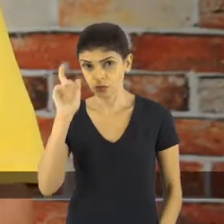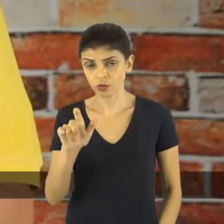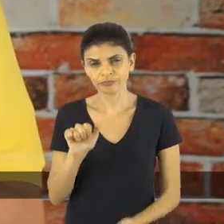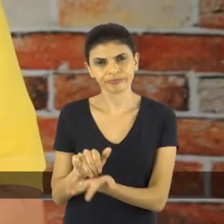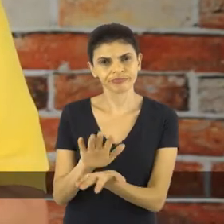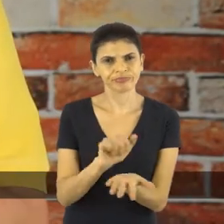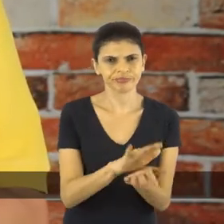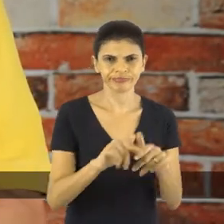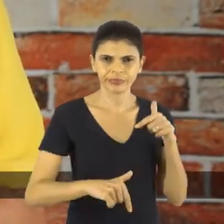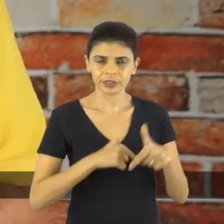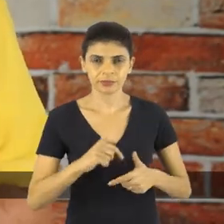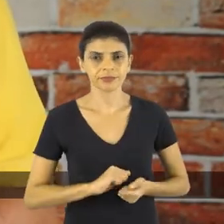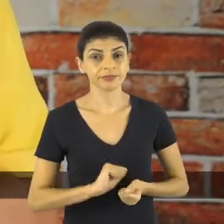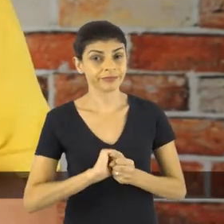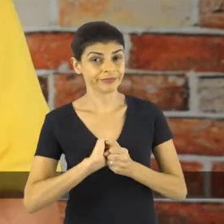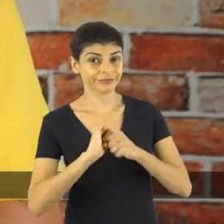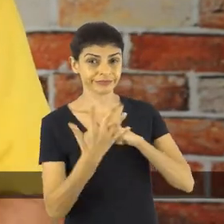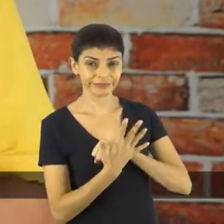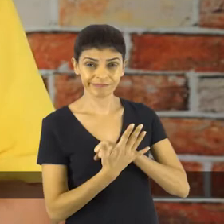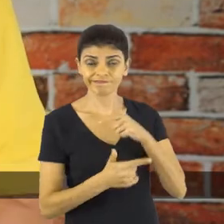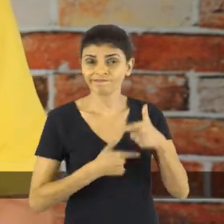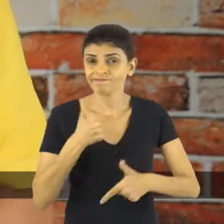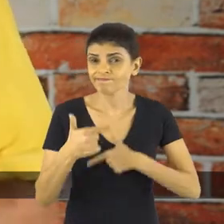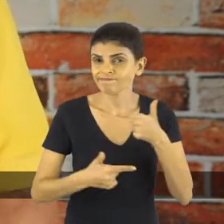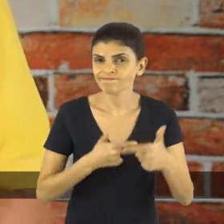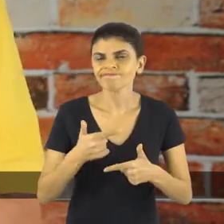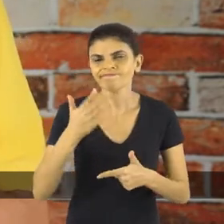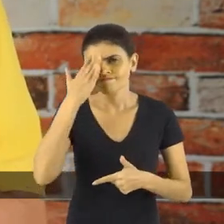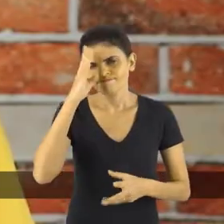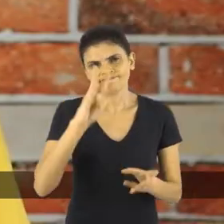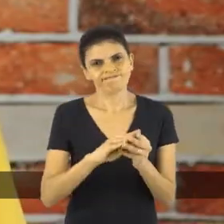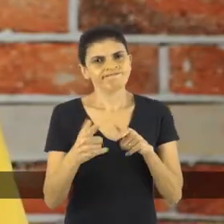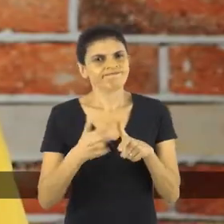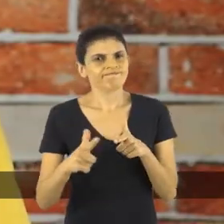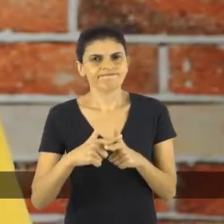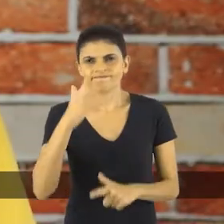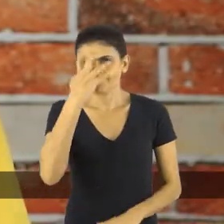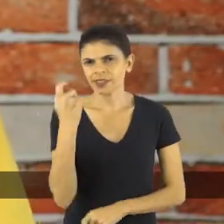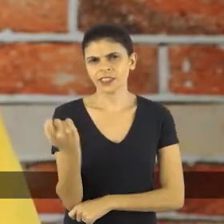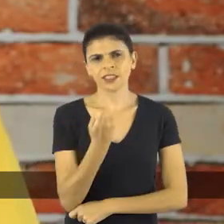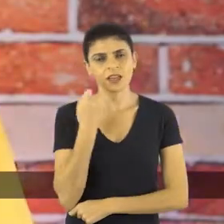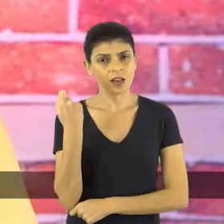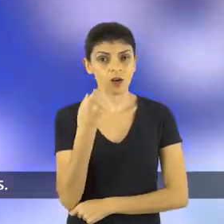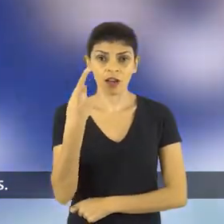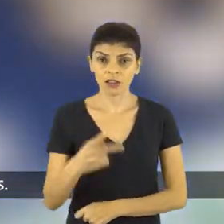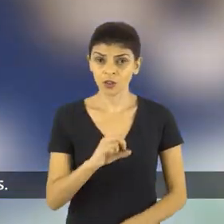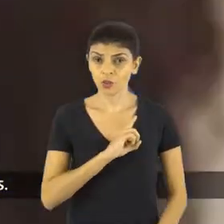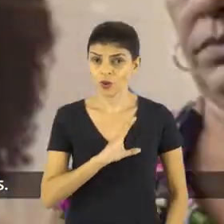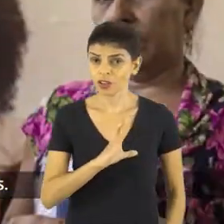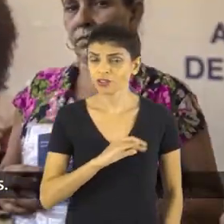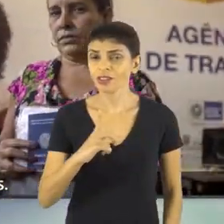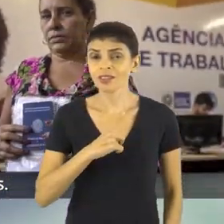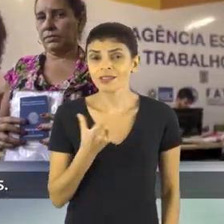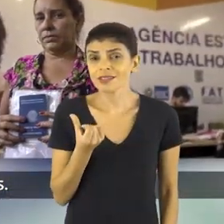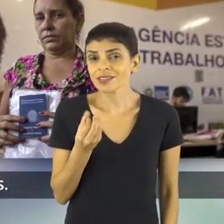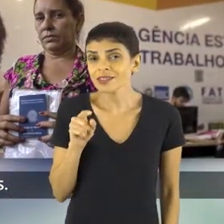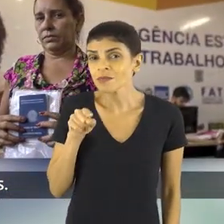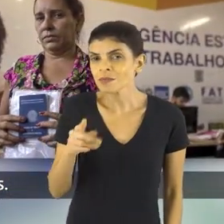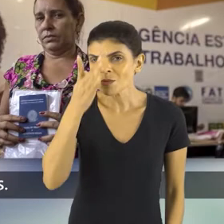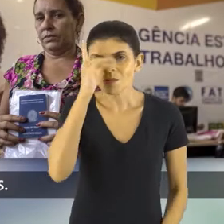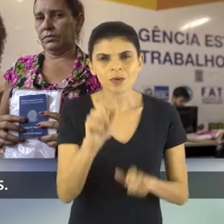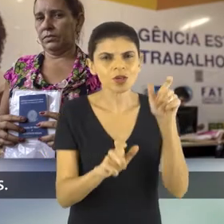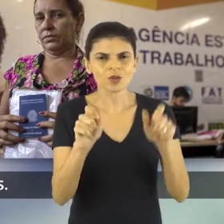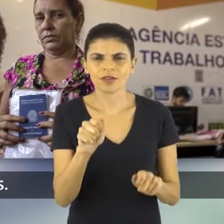A pandemia do coronavírus atingiu em cheio os empregos em todo o país. Mas aqui em Duque de Caxias foi cruel. Nossa cidade tem mais de